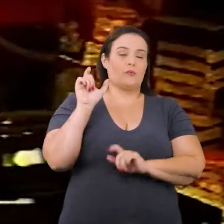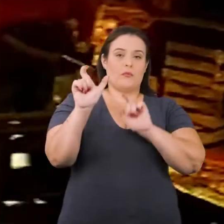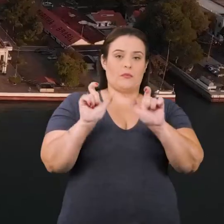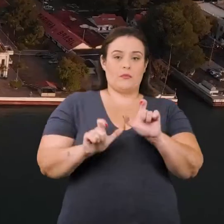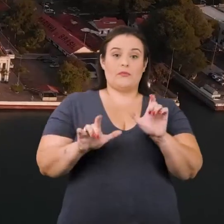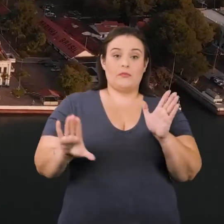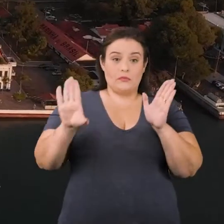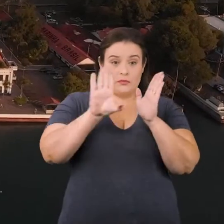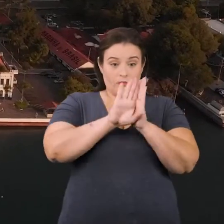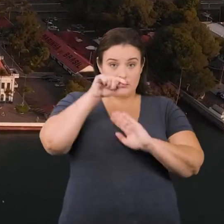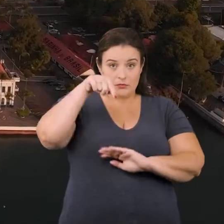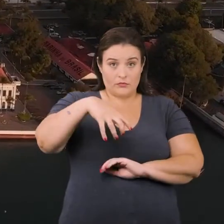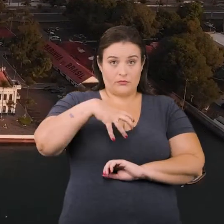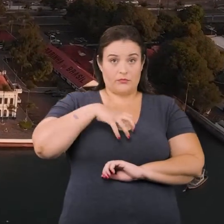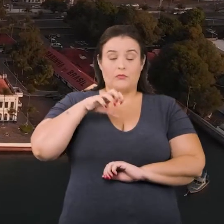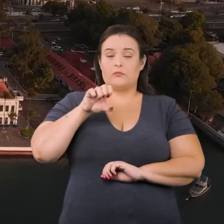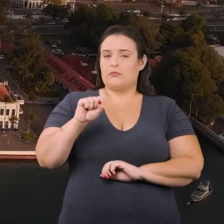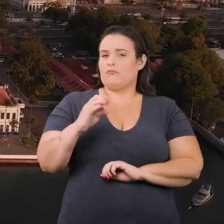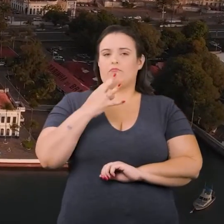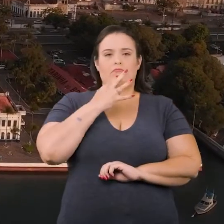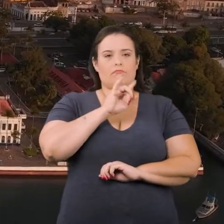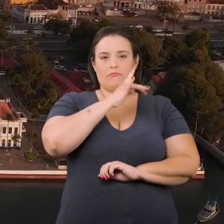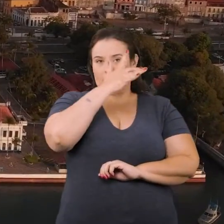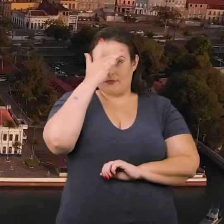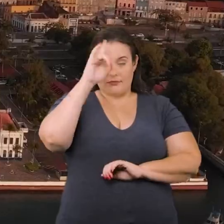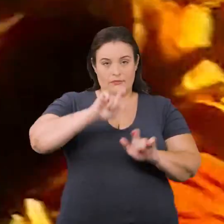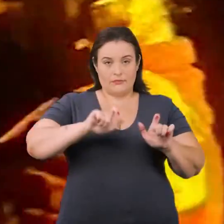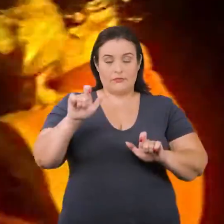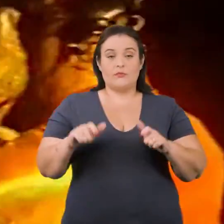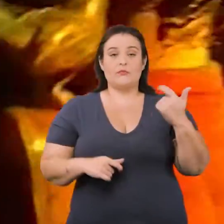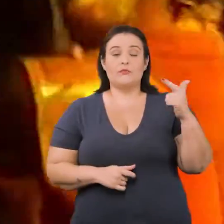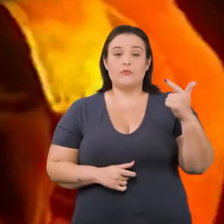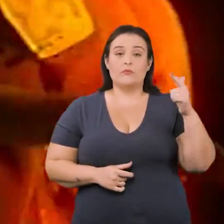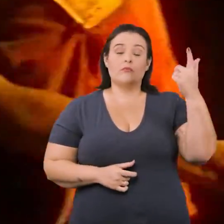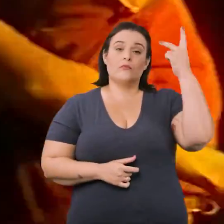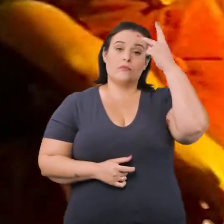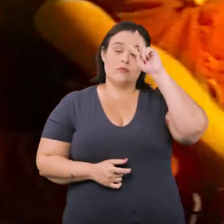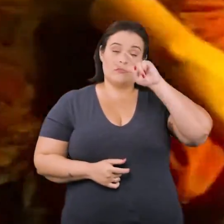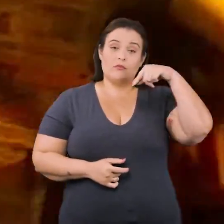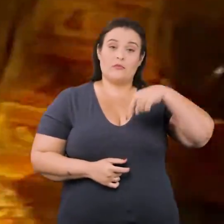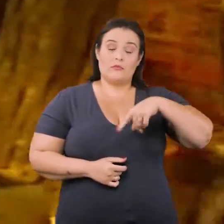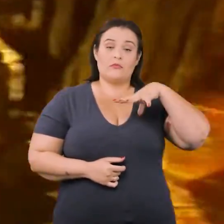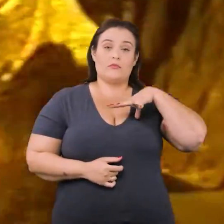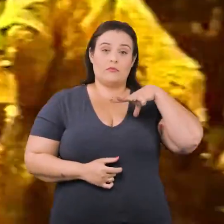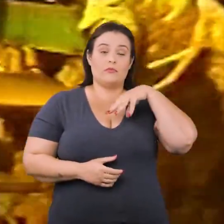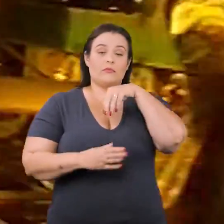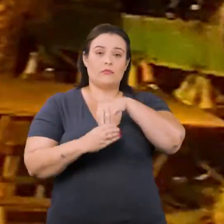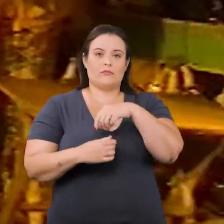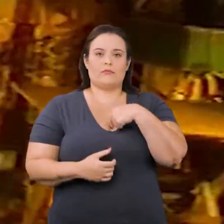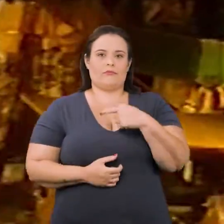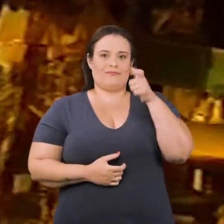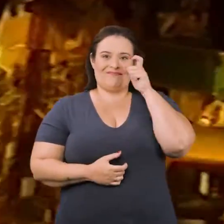pessoa que chegou aqui em Salvador sem conhecer as pessoas, sem ter uma história aqui na própria cidade. E eu